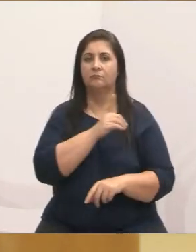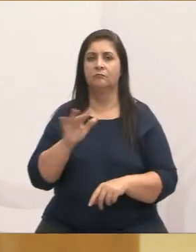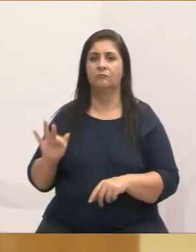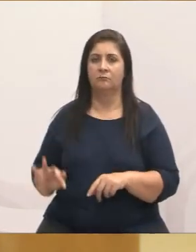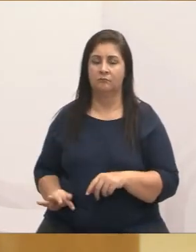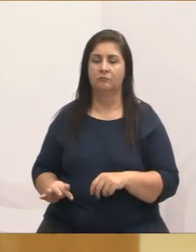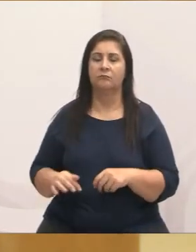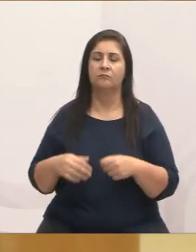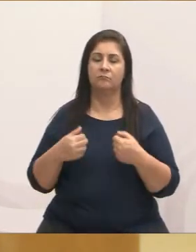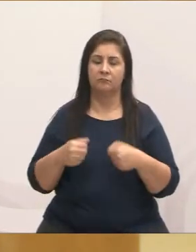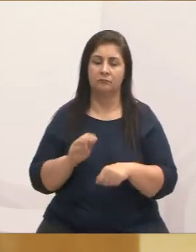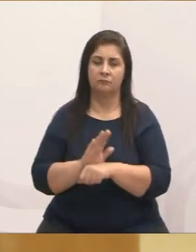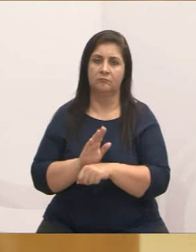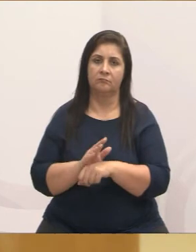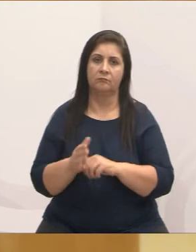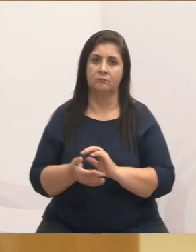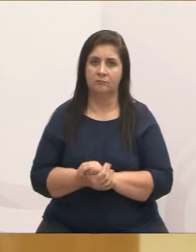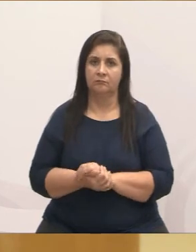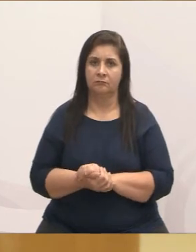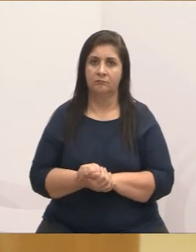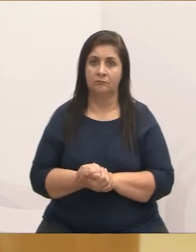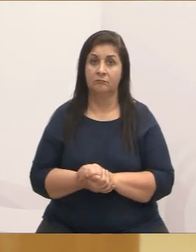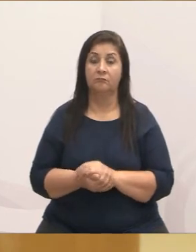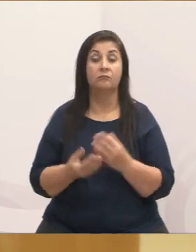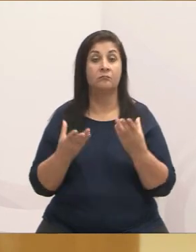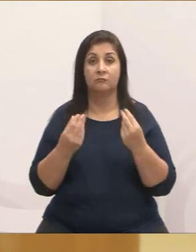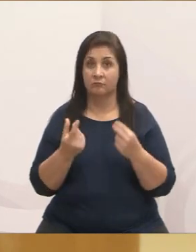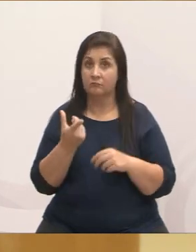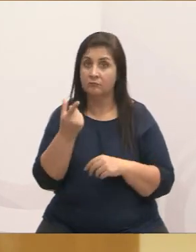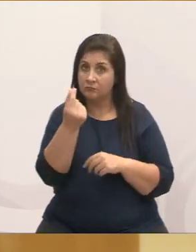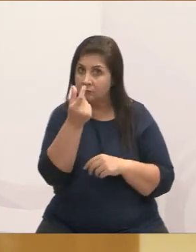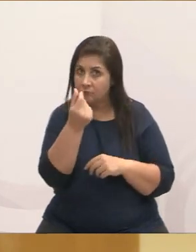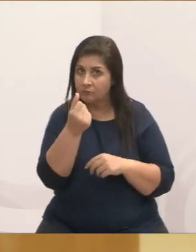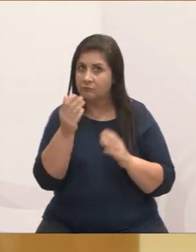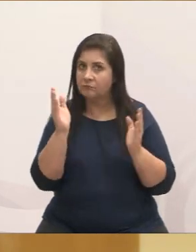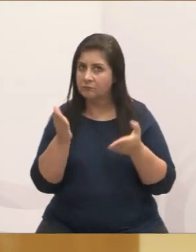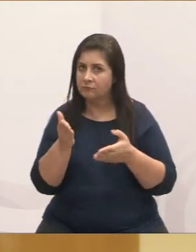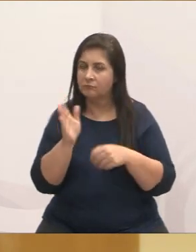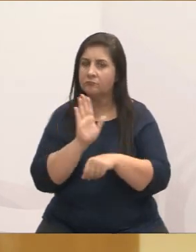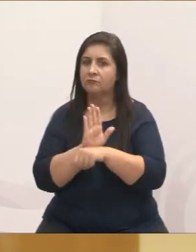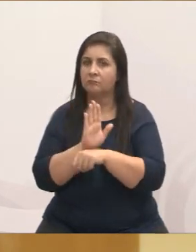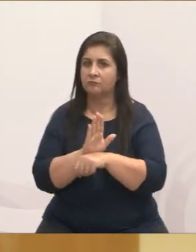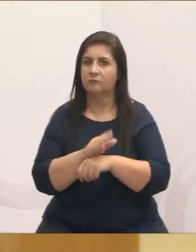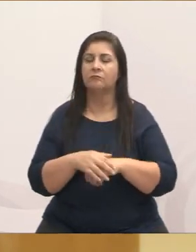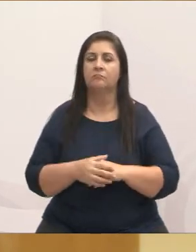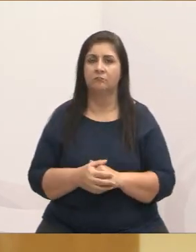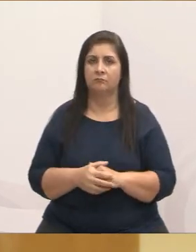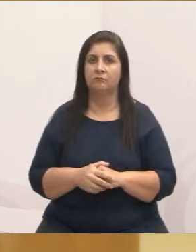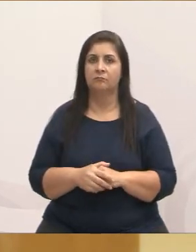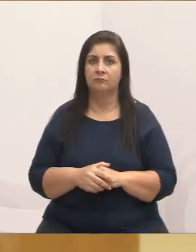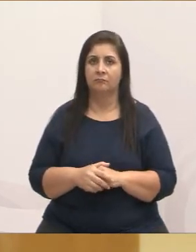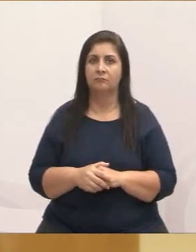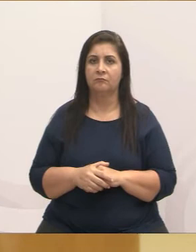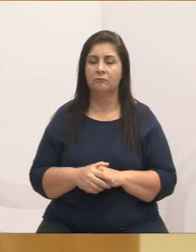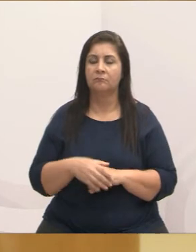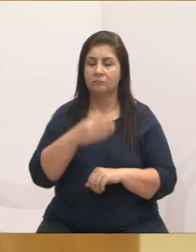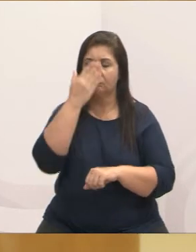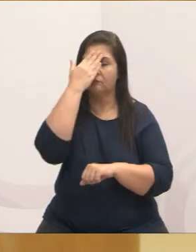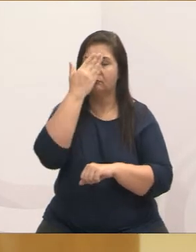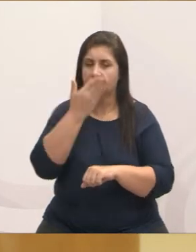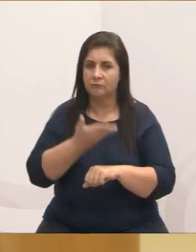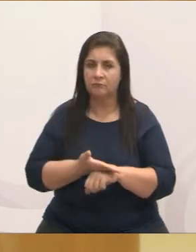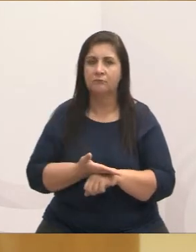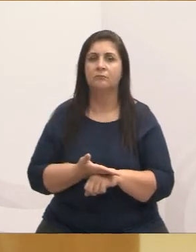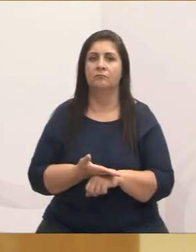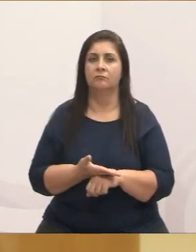aqui a força política que eles têm e a quantidade de emendas, mais de 3 milhões e meio que eles já mandavam para Jacarei. Então, eu creio, eu tenho fé